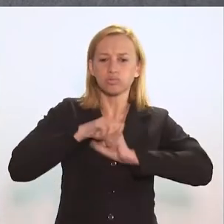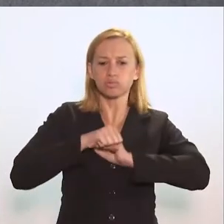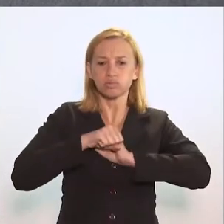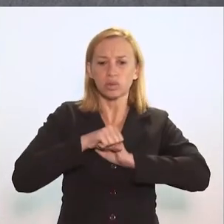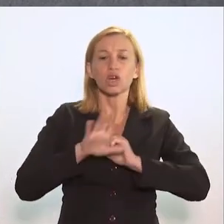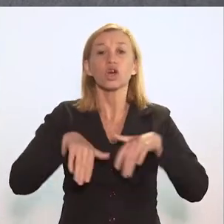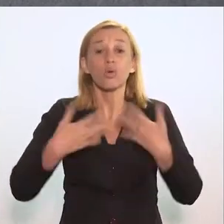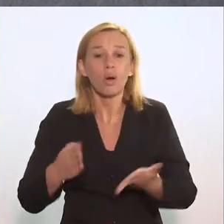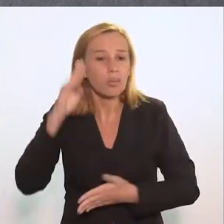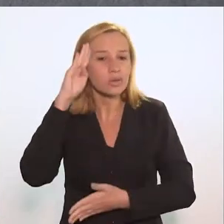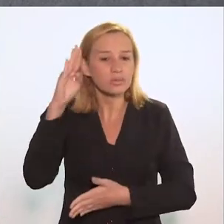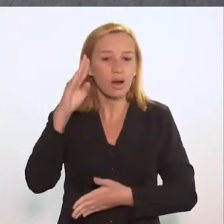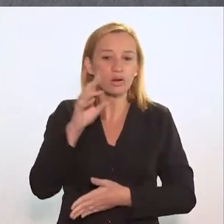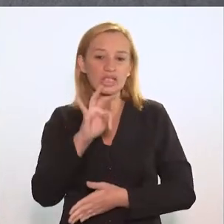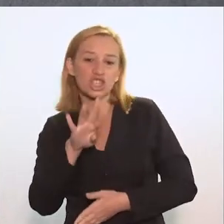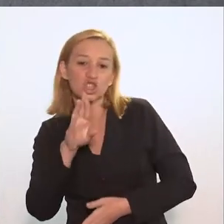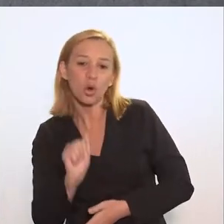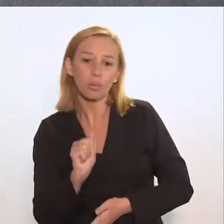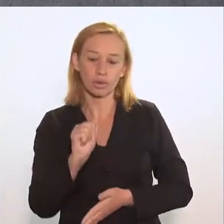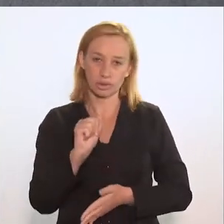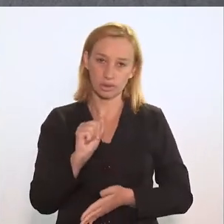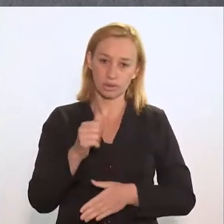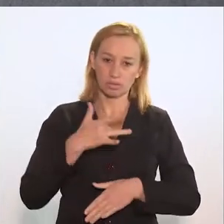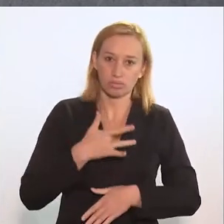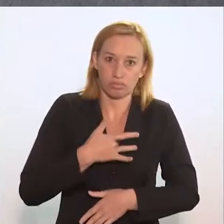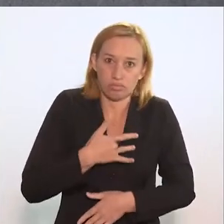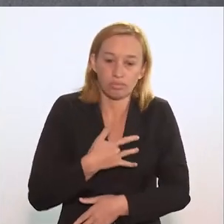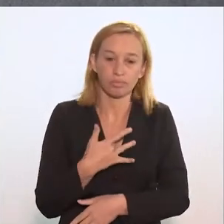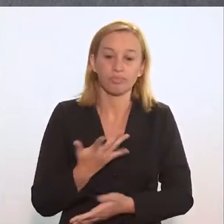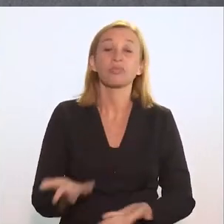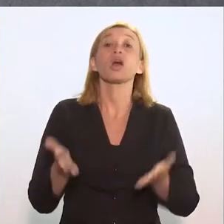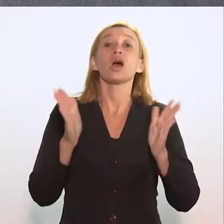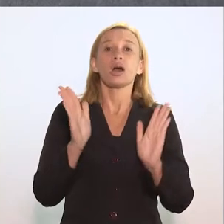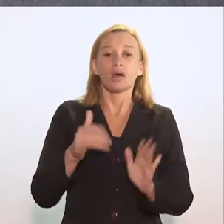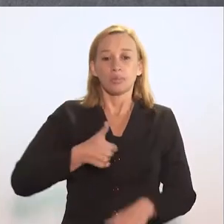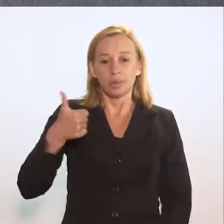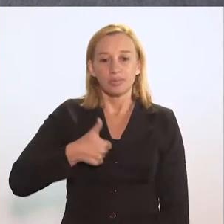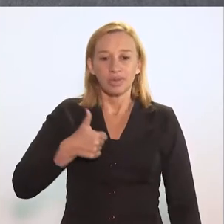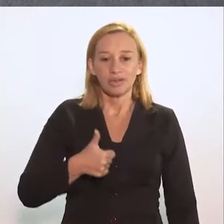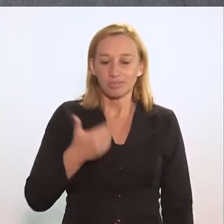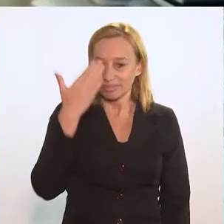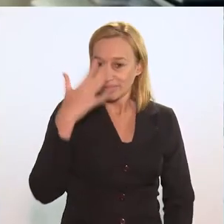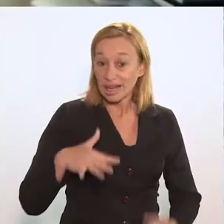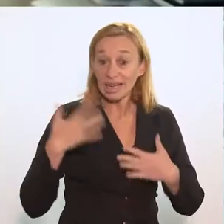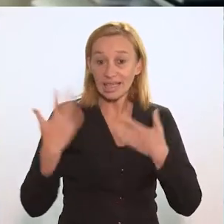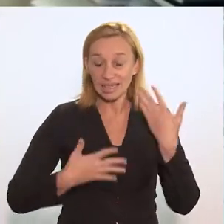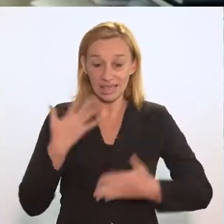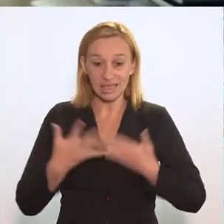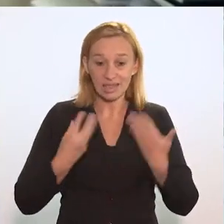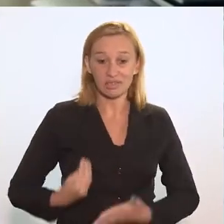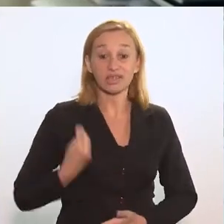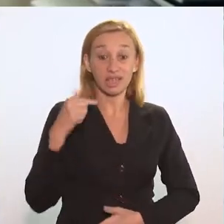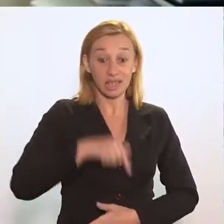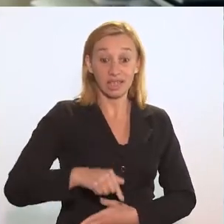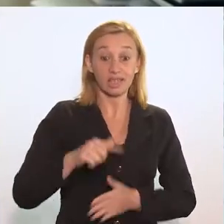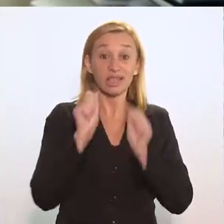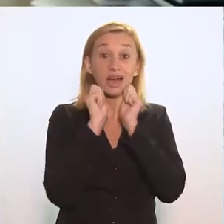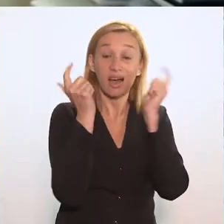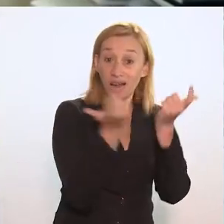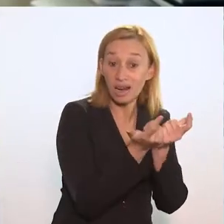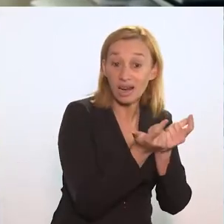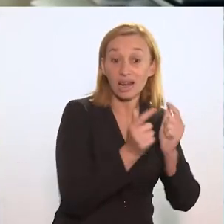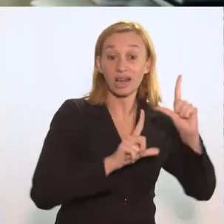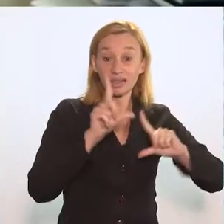como ela é contraída e quais são os principais sintomas da tuberculose. Sim, primeiro prazer estar aqui na TV Alerj. A